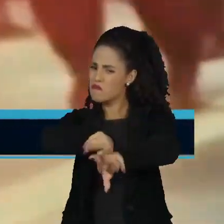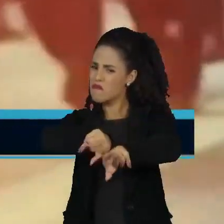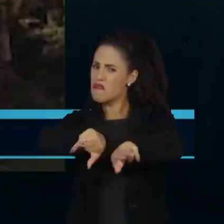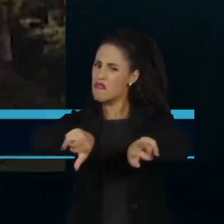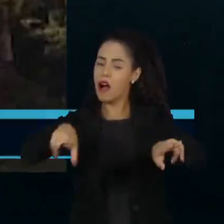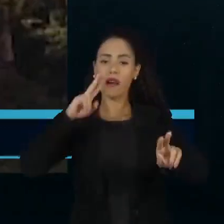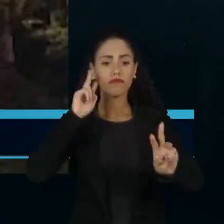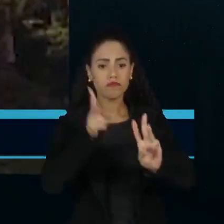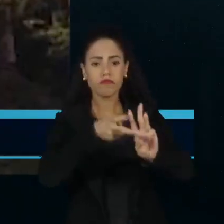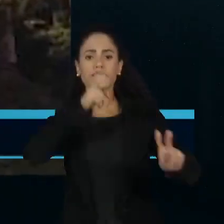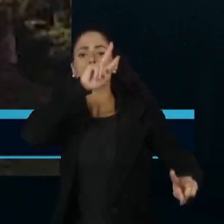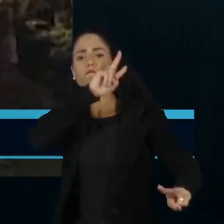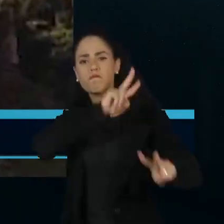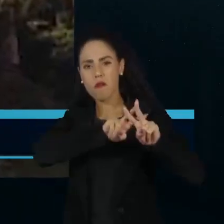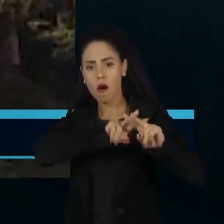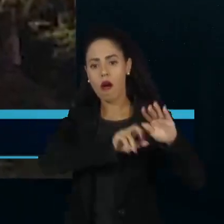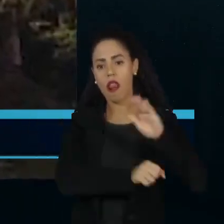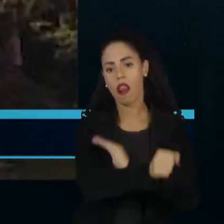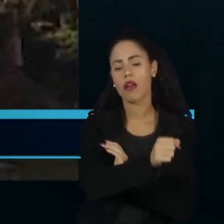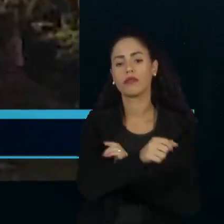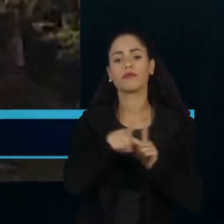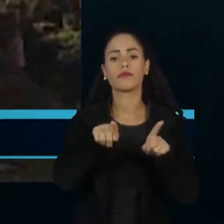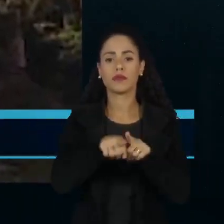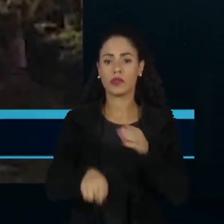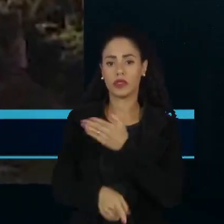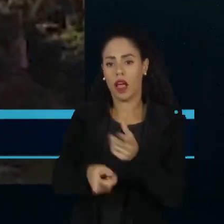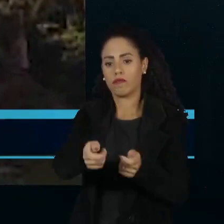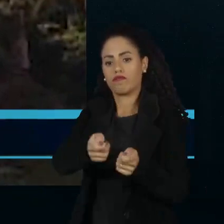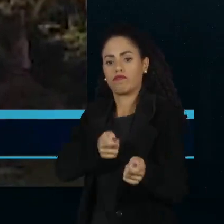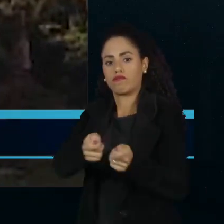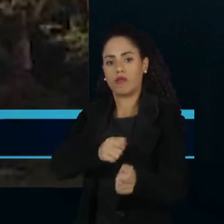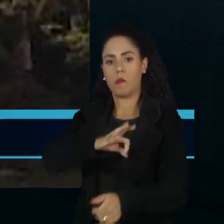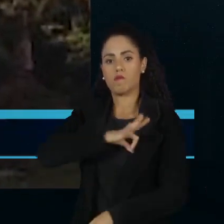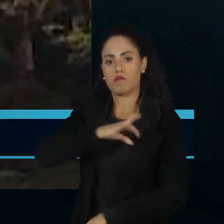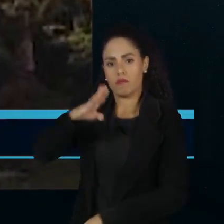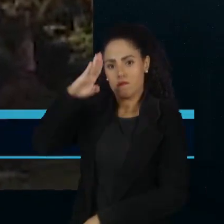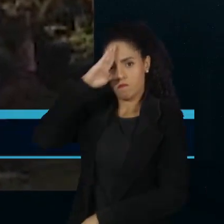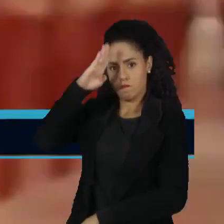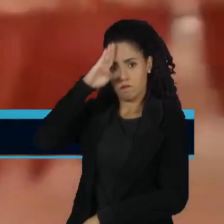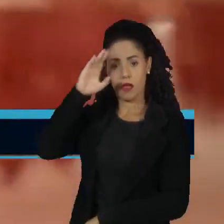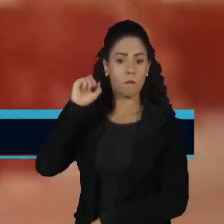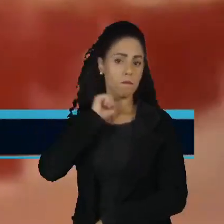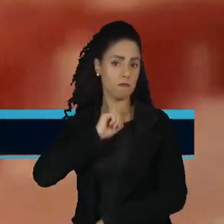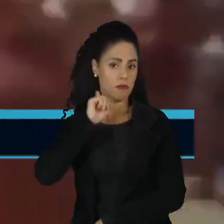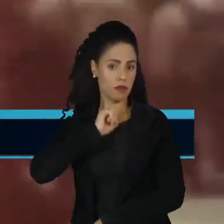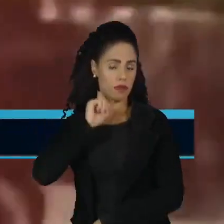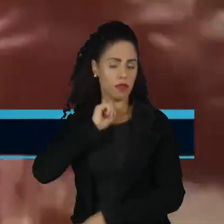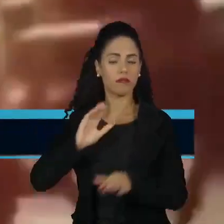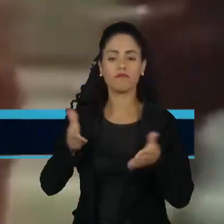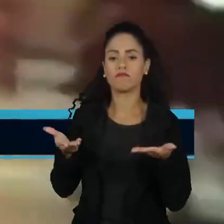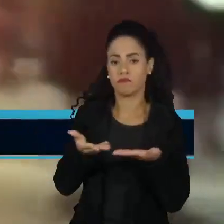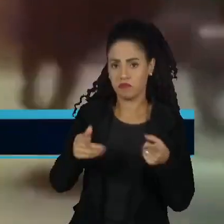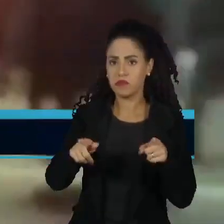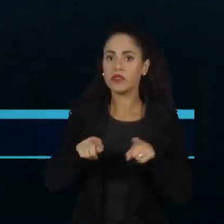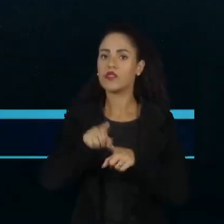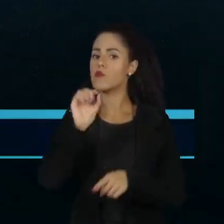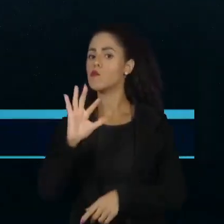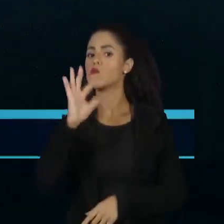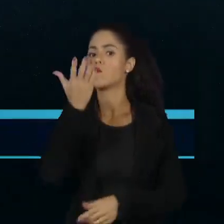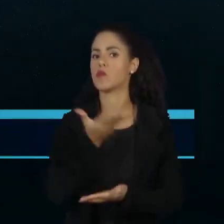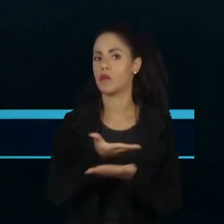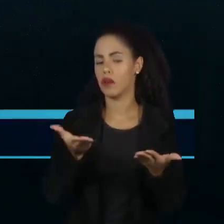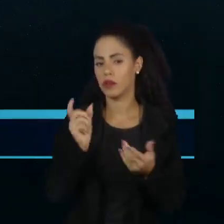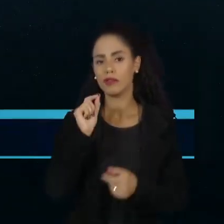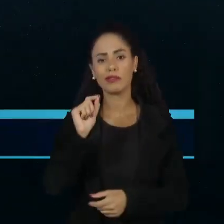presos e levados para um reformatório administrado pela Polícia Militar de Minas Gerais. E até mesmo gestos normais